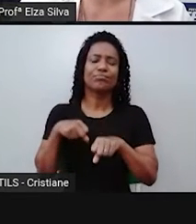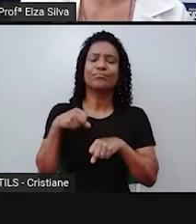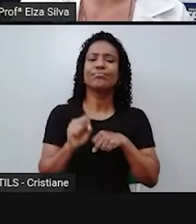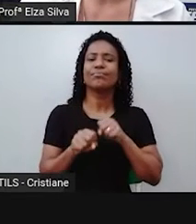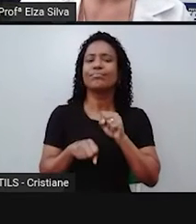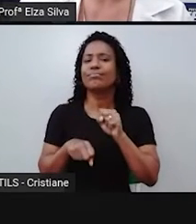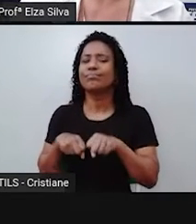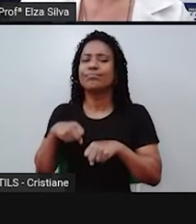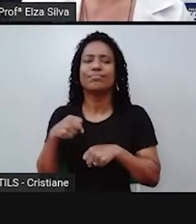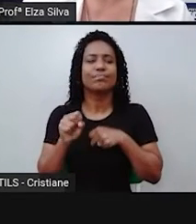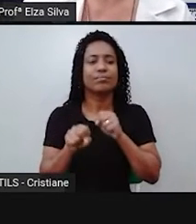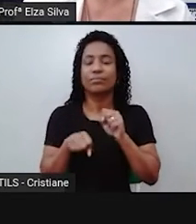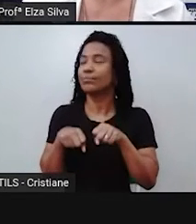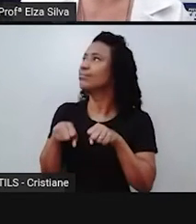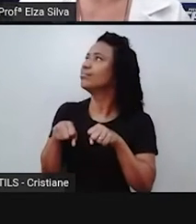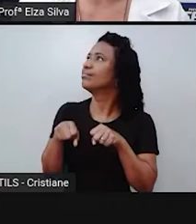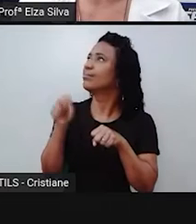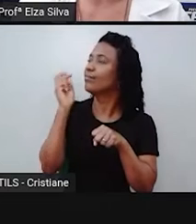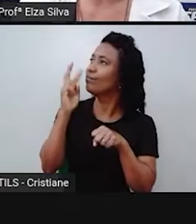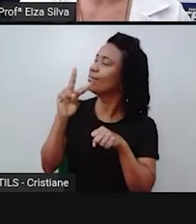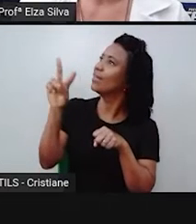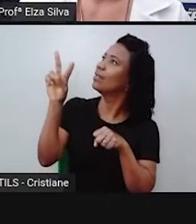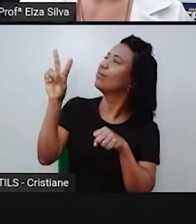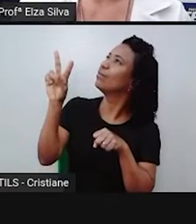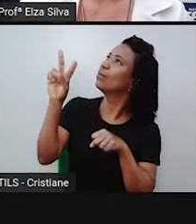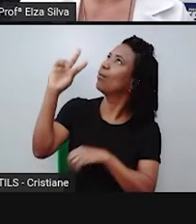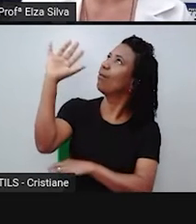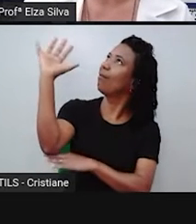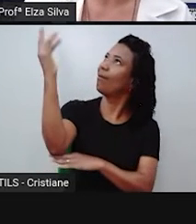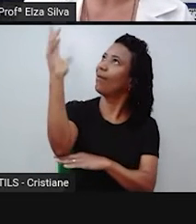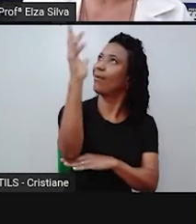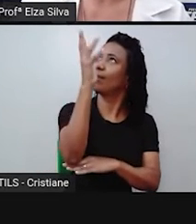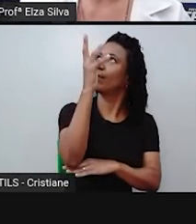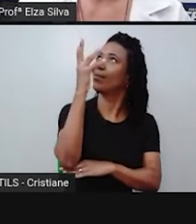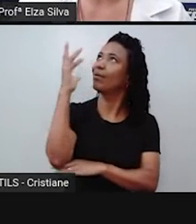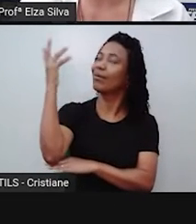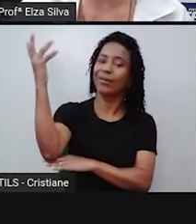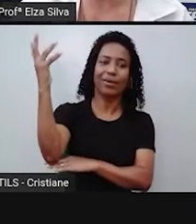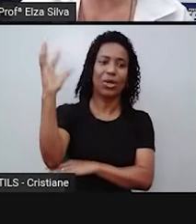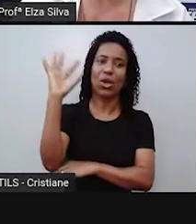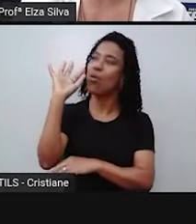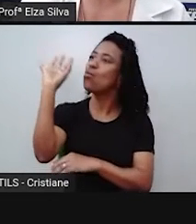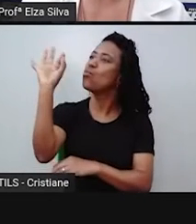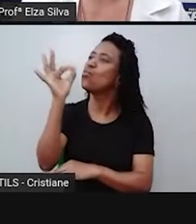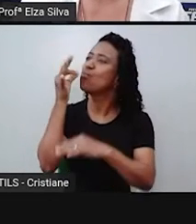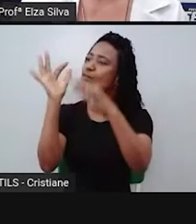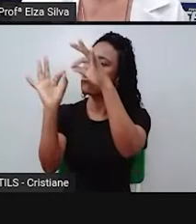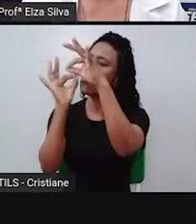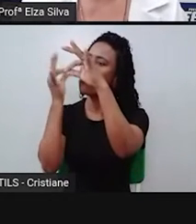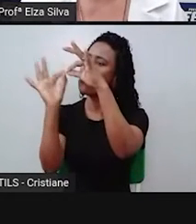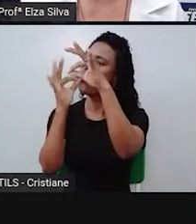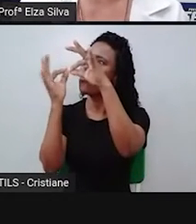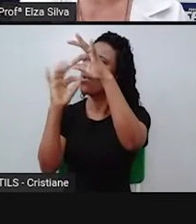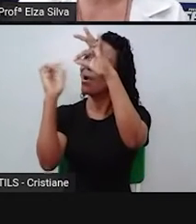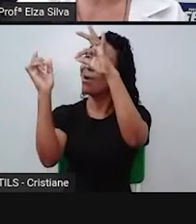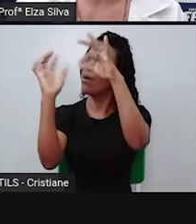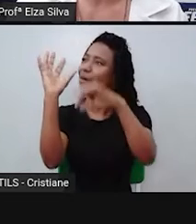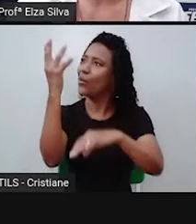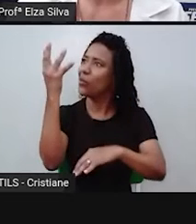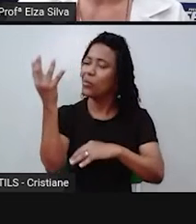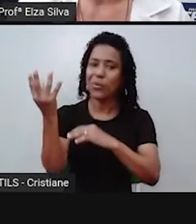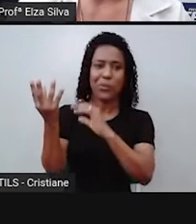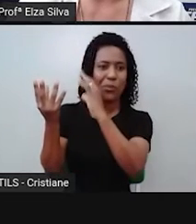de uvas pendiam de seus galhos. Uvas maduras, prontas para serem degustadas.